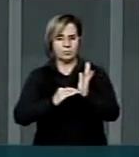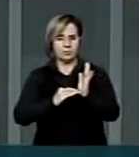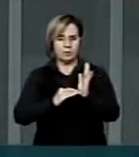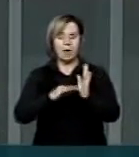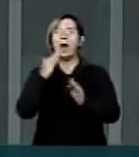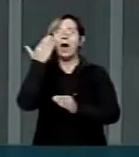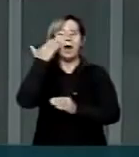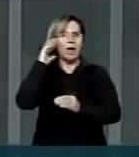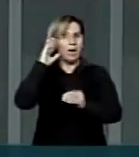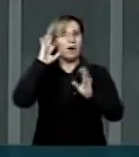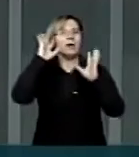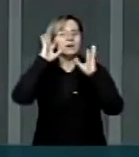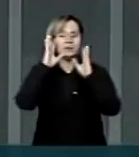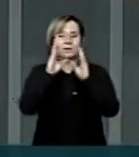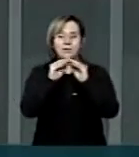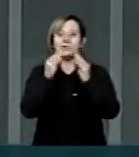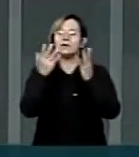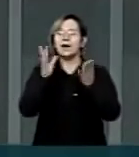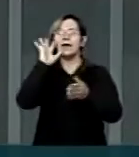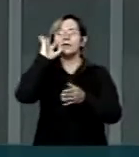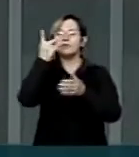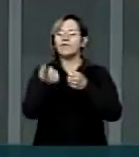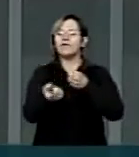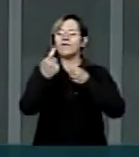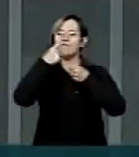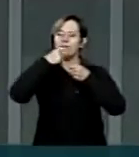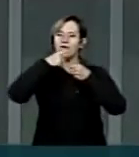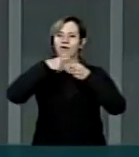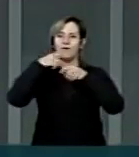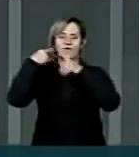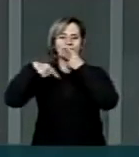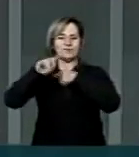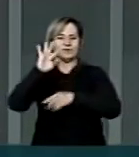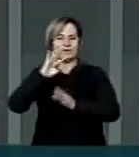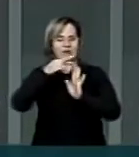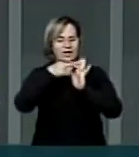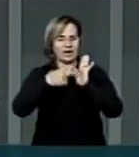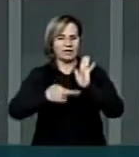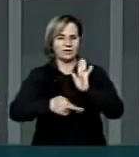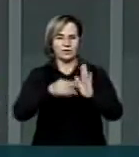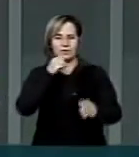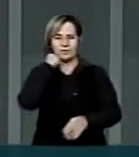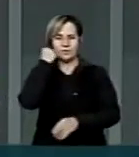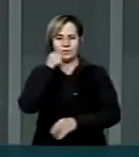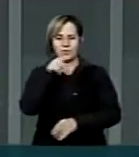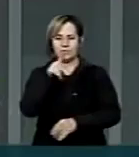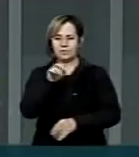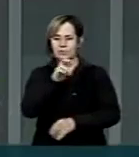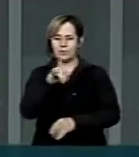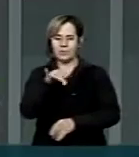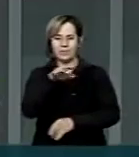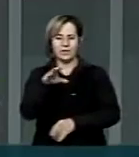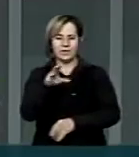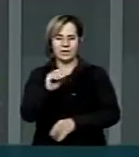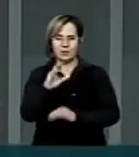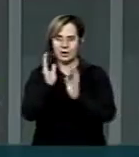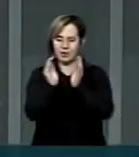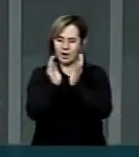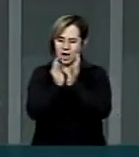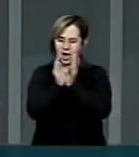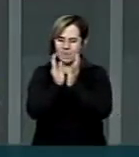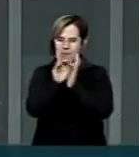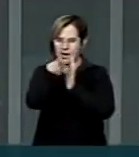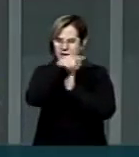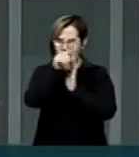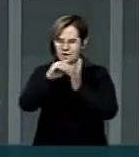e voltou atrás do relatório do senador Pinheiro e não vão mais ser extintas as